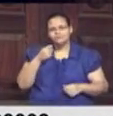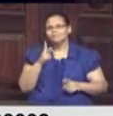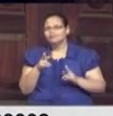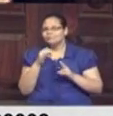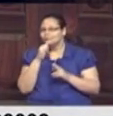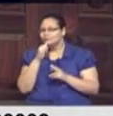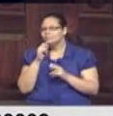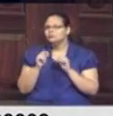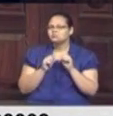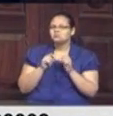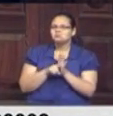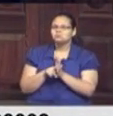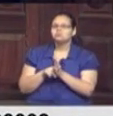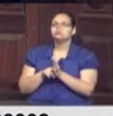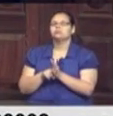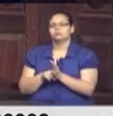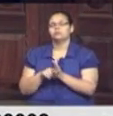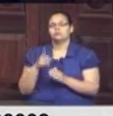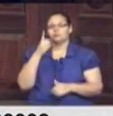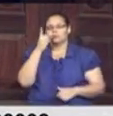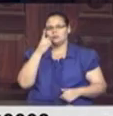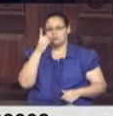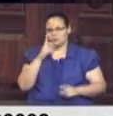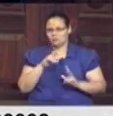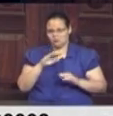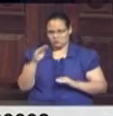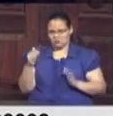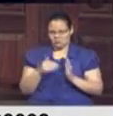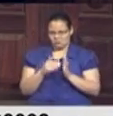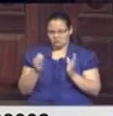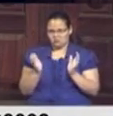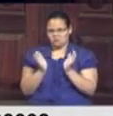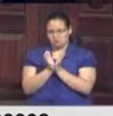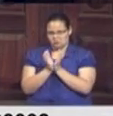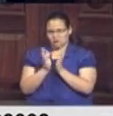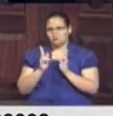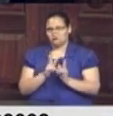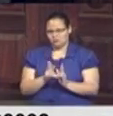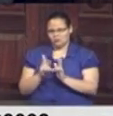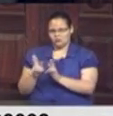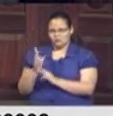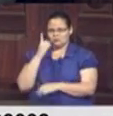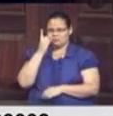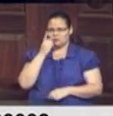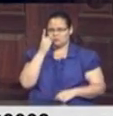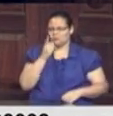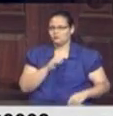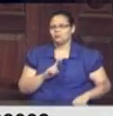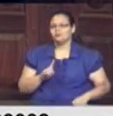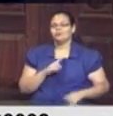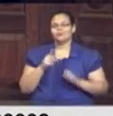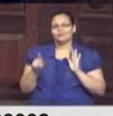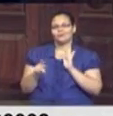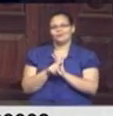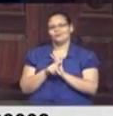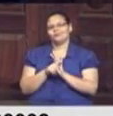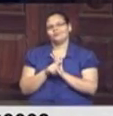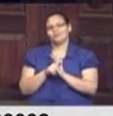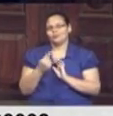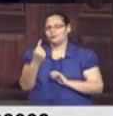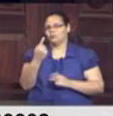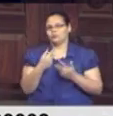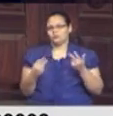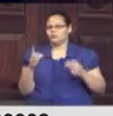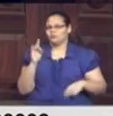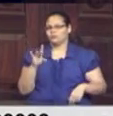que todos os deputados sejam colocados no bairro comum, como não é justo colocar todas as situações como se tudo pertencesse a uma coisa